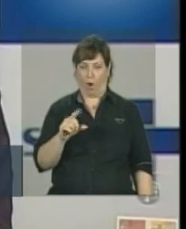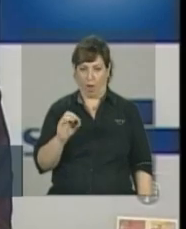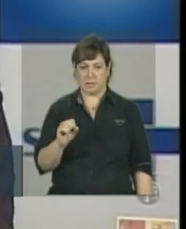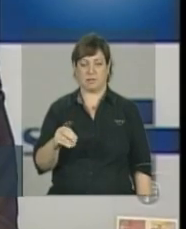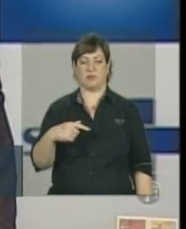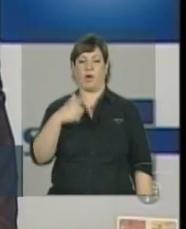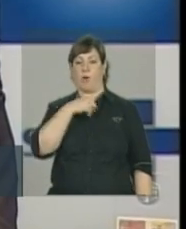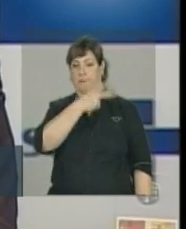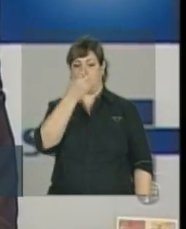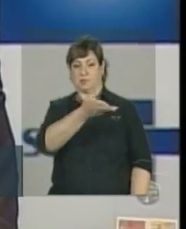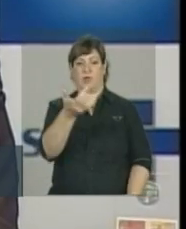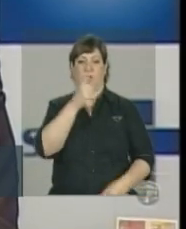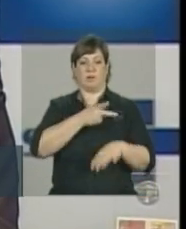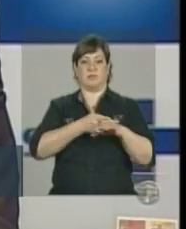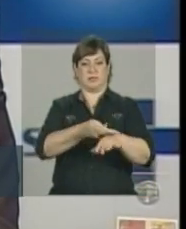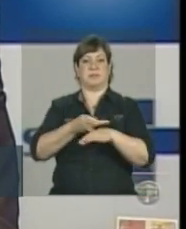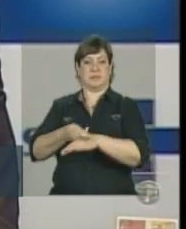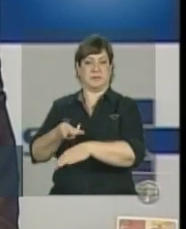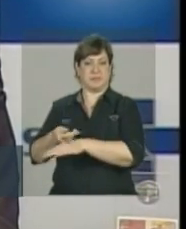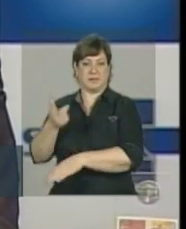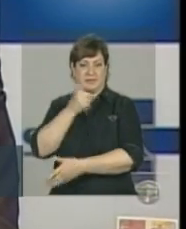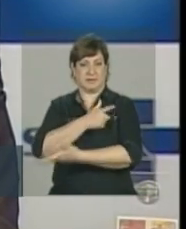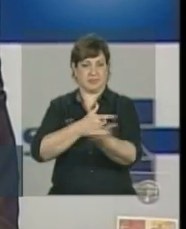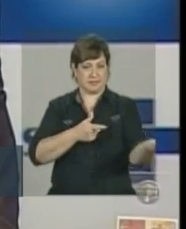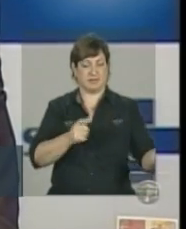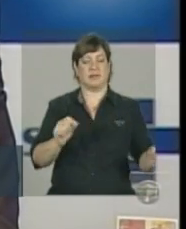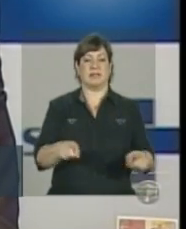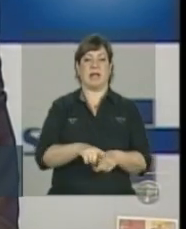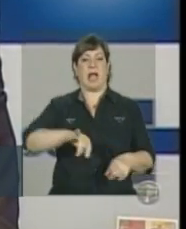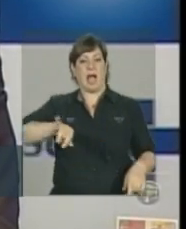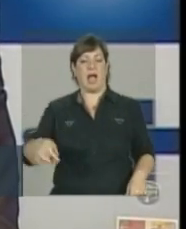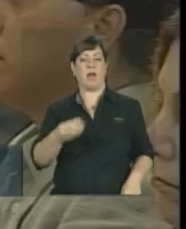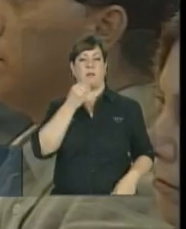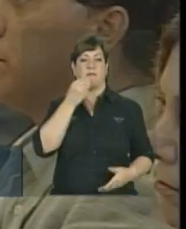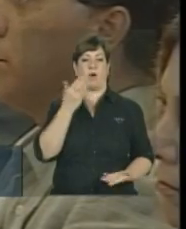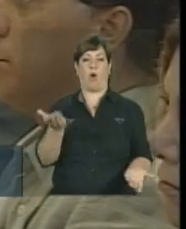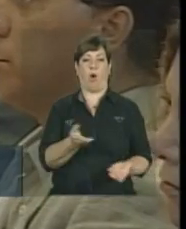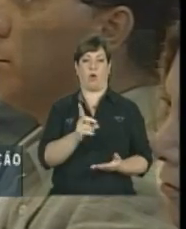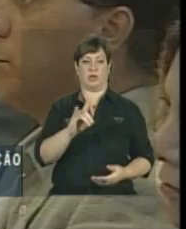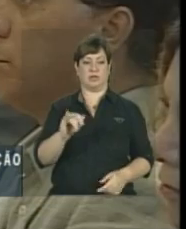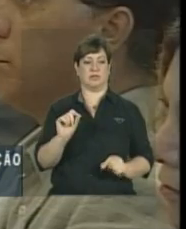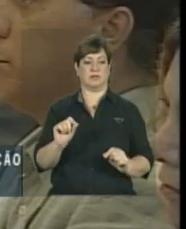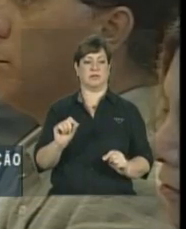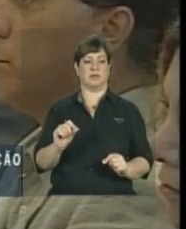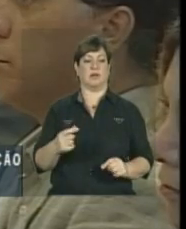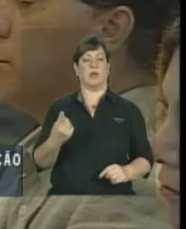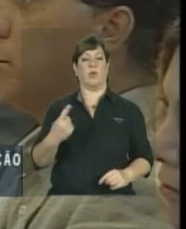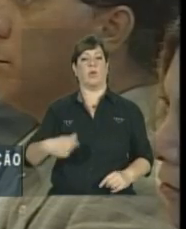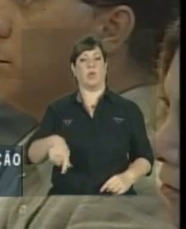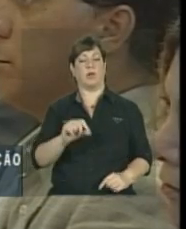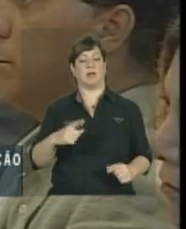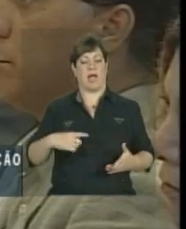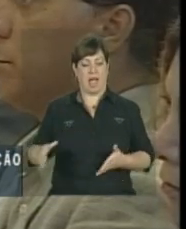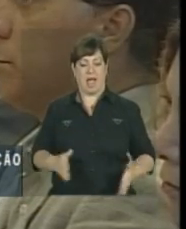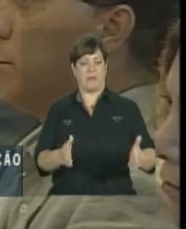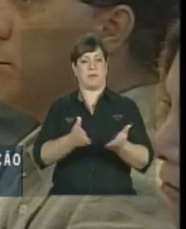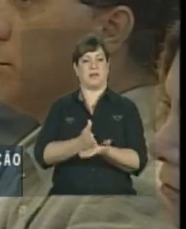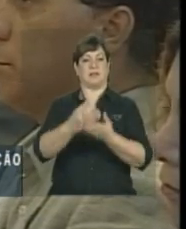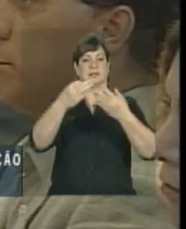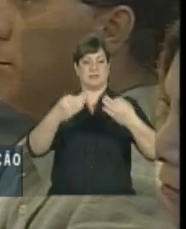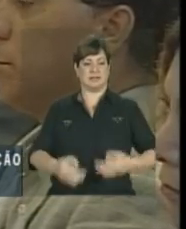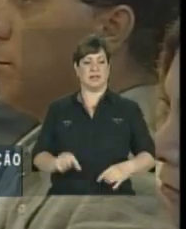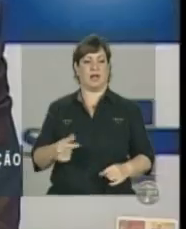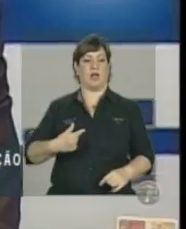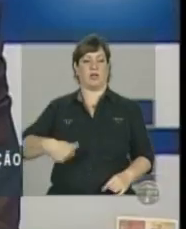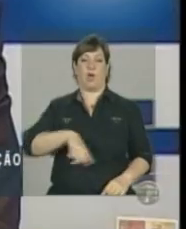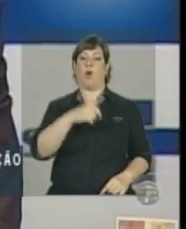concursos, para que a gente possa aproveitar uma data como essa. Por um lado, para reconhecer que nós estamos no caminho correto e